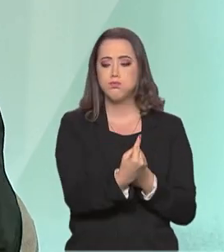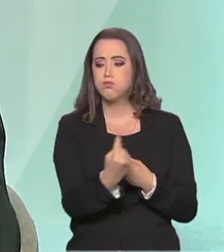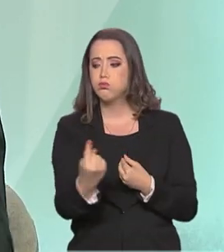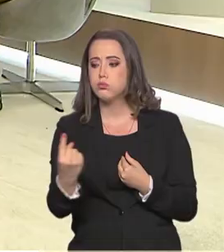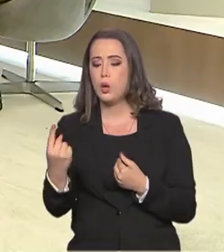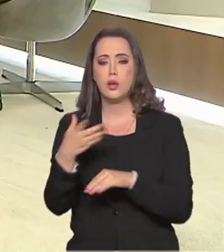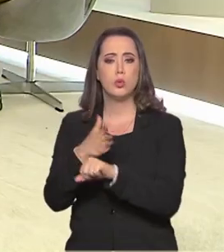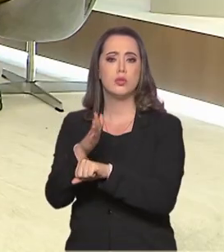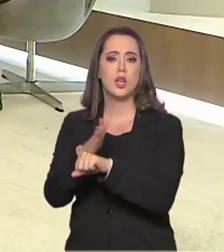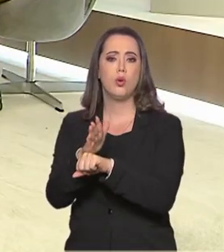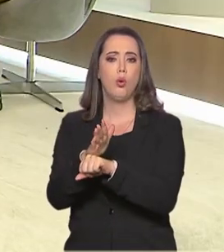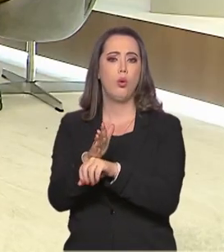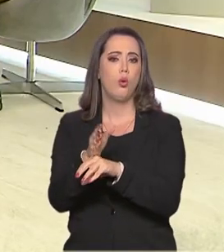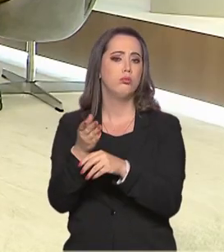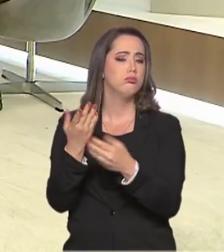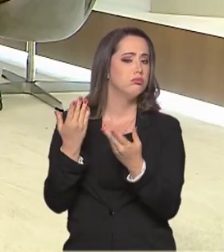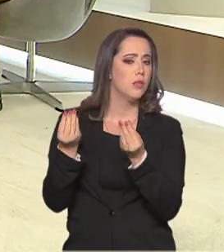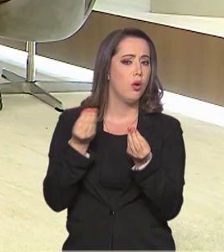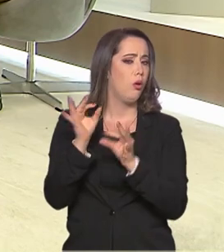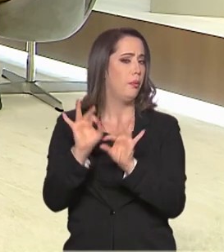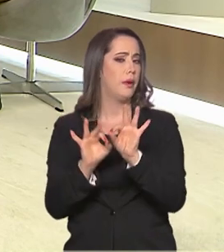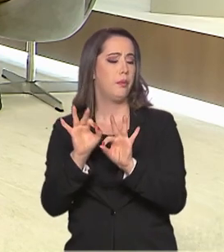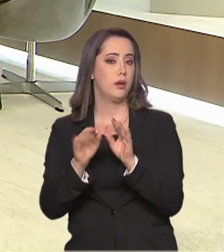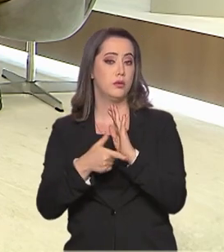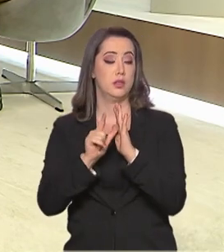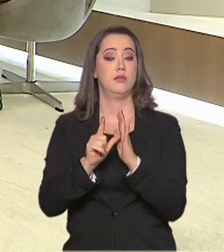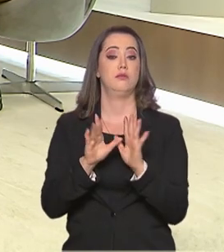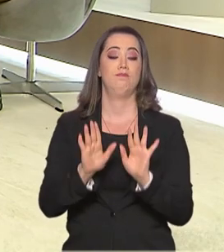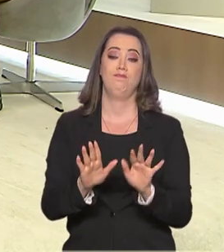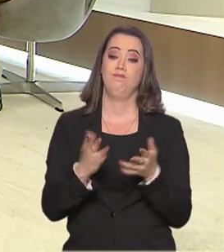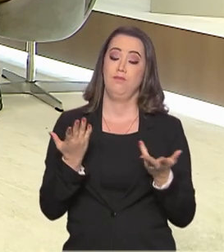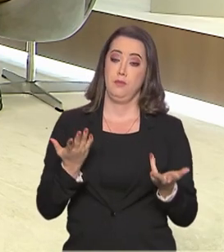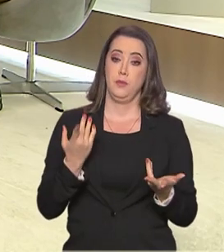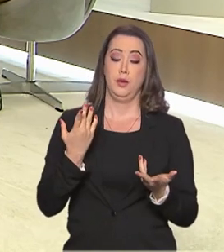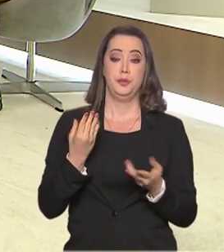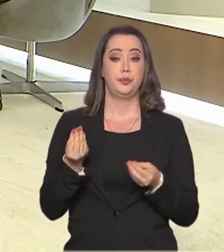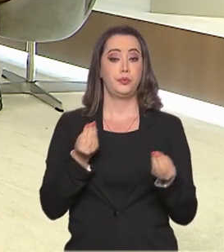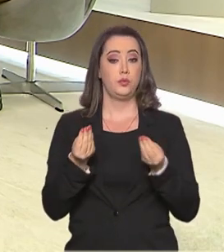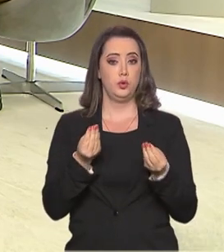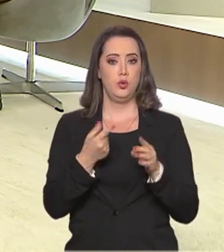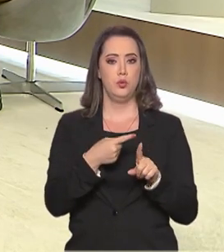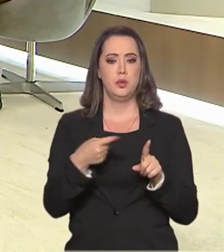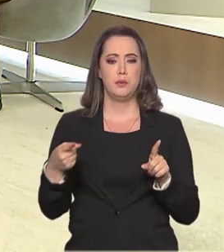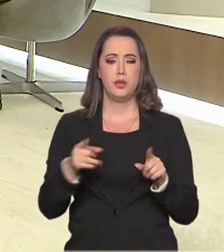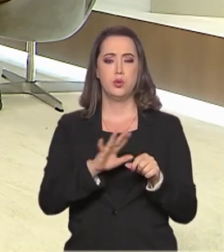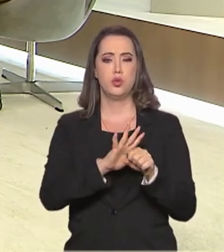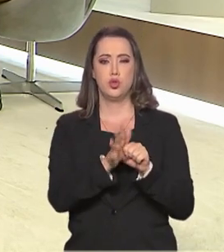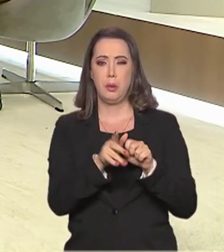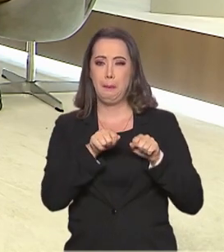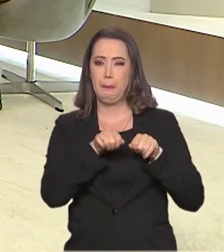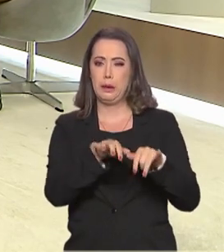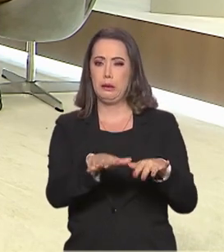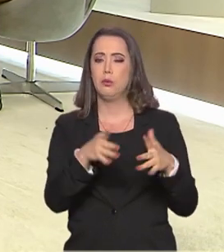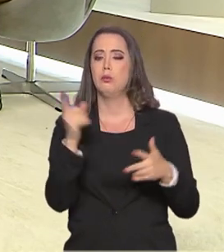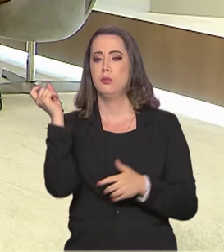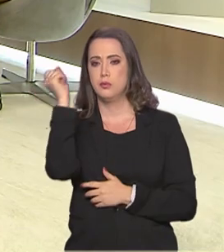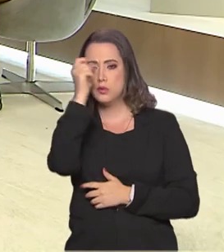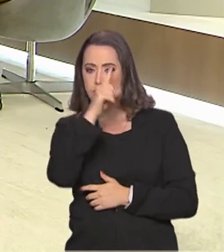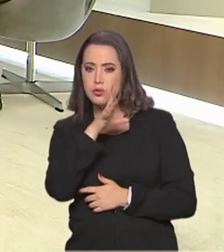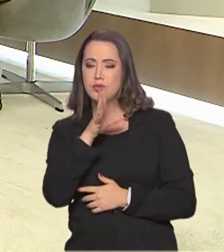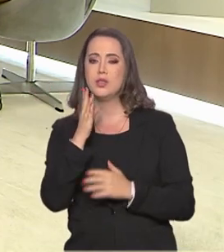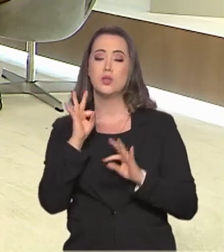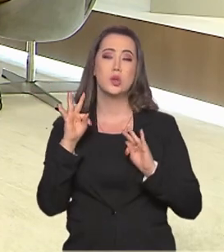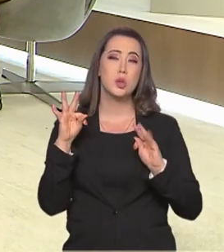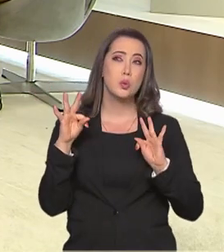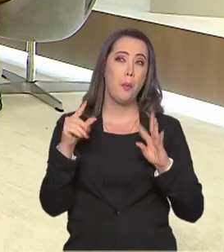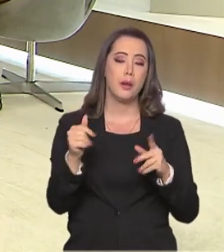ou passou ou acabou se preparando durante a pandemia. Então foi um momento de dificuldade para todo